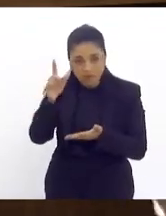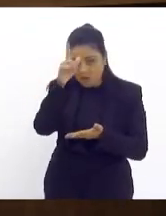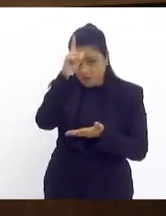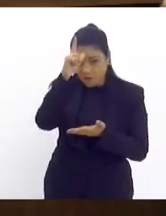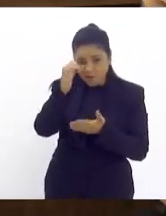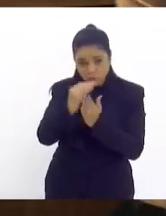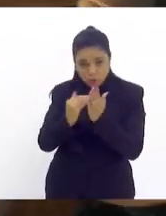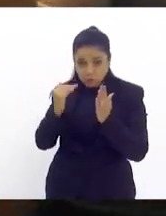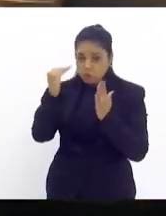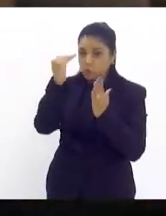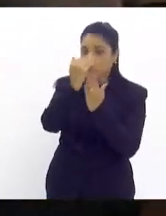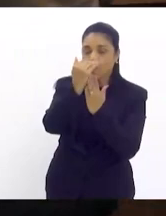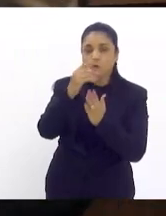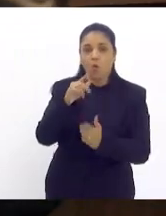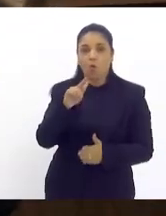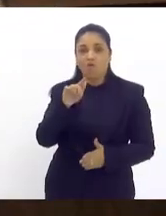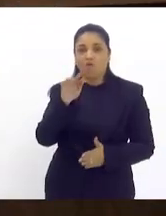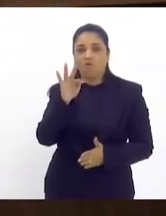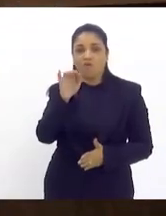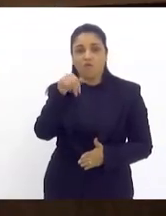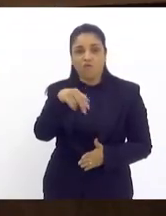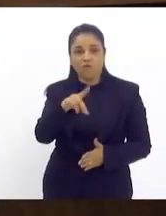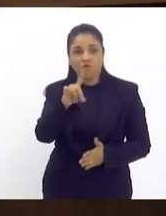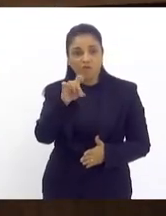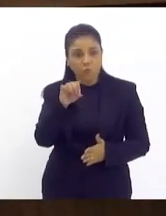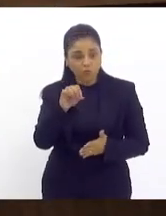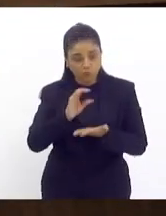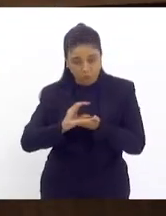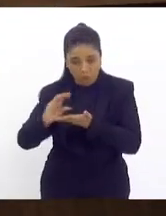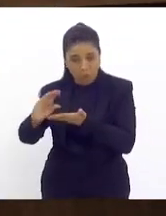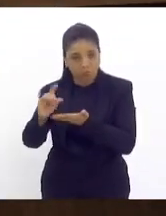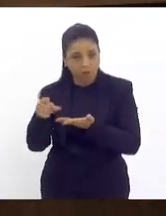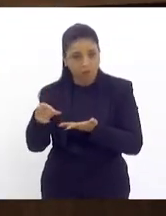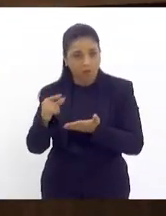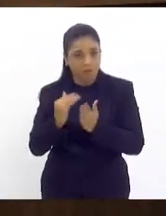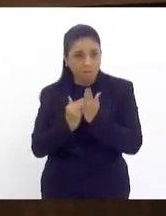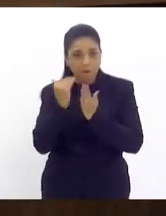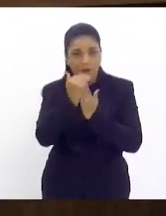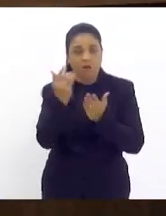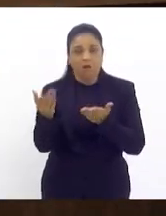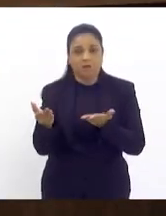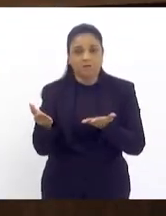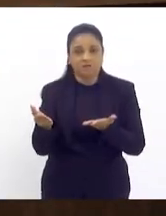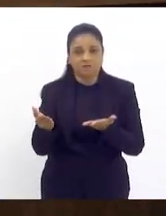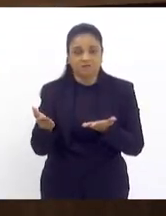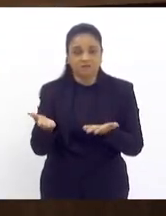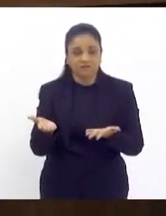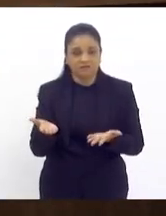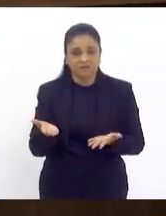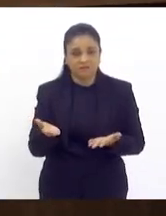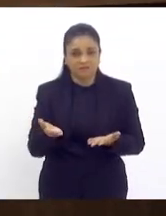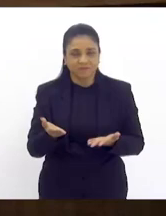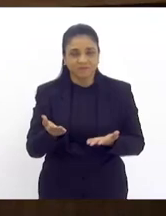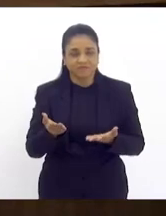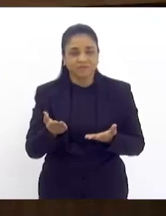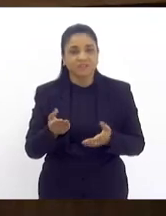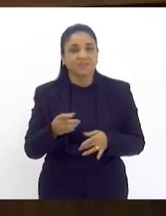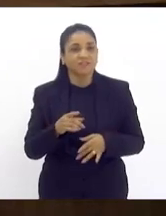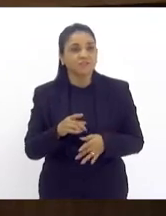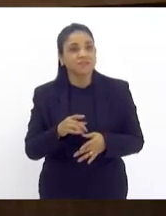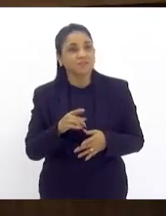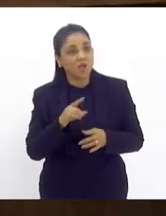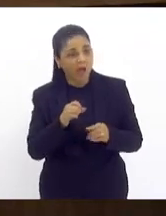ao fundo ao estipulado no próprio fundo além disso além disso não só